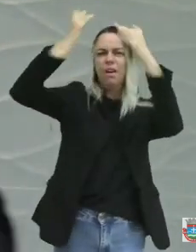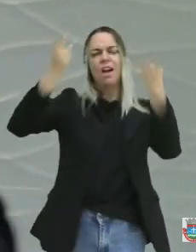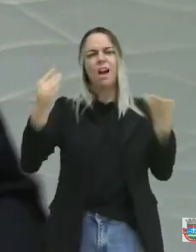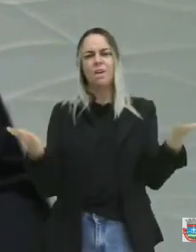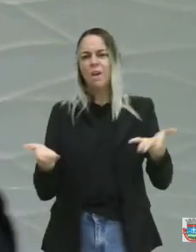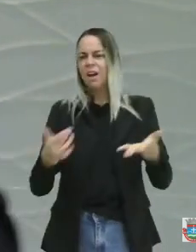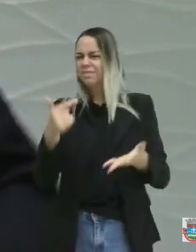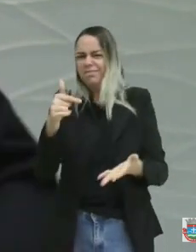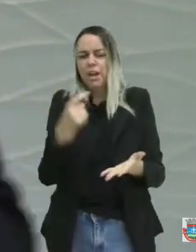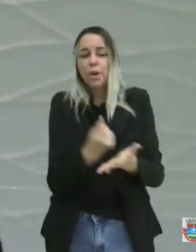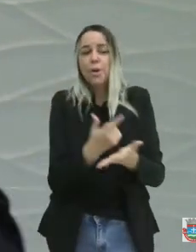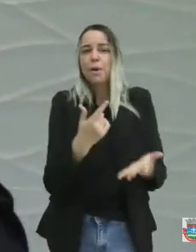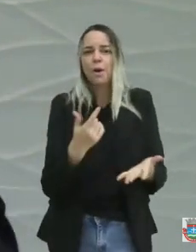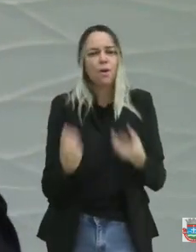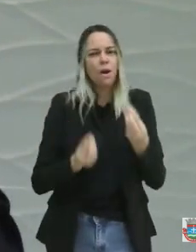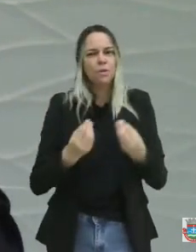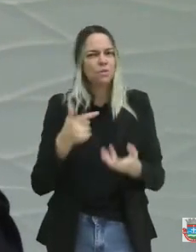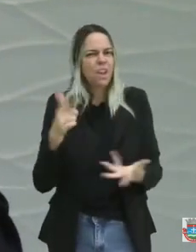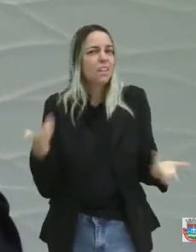mais recurso para pagar.